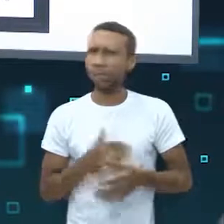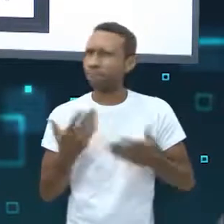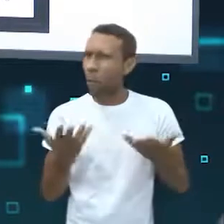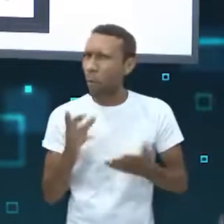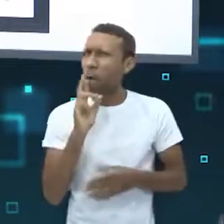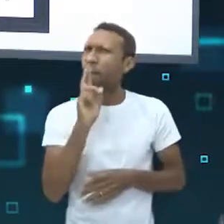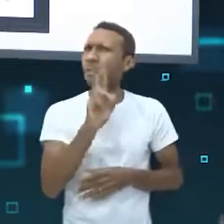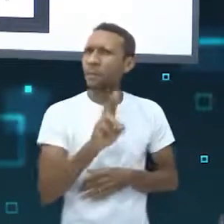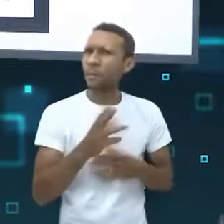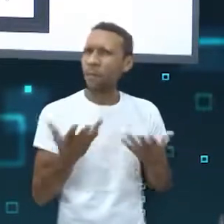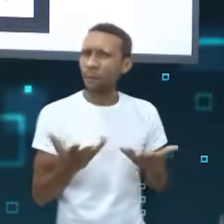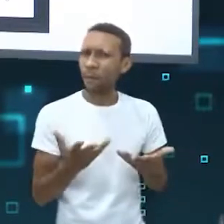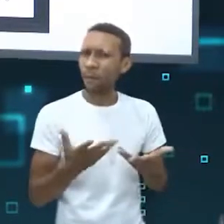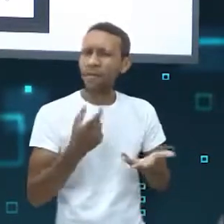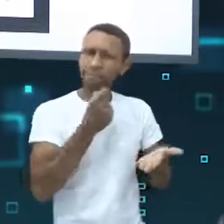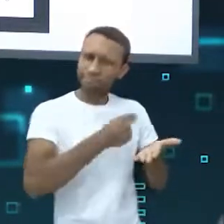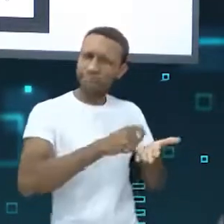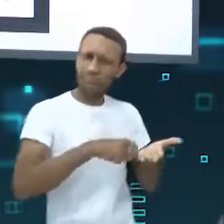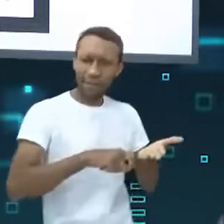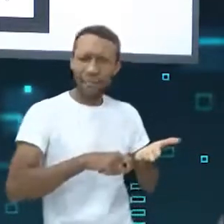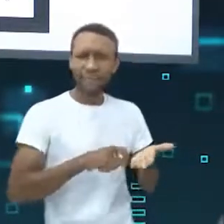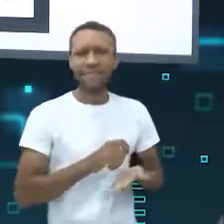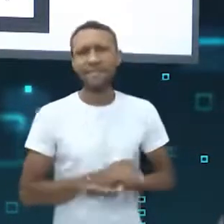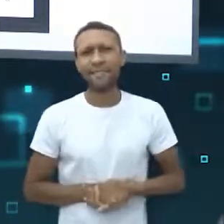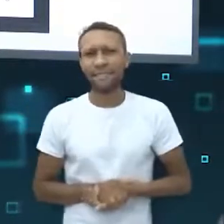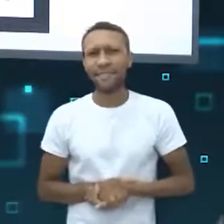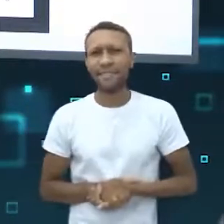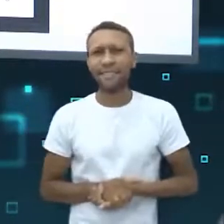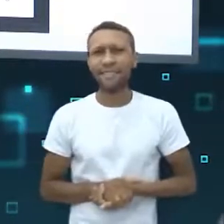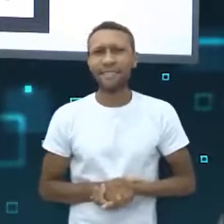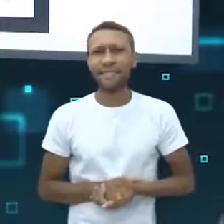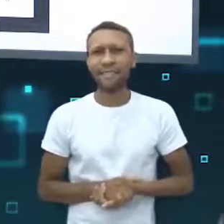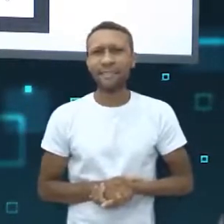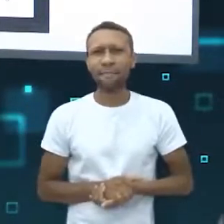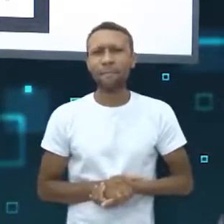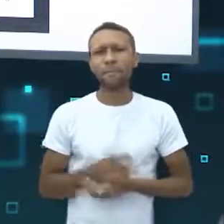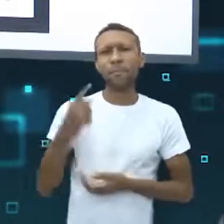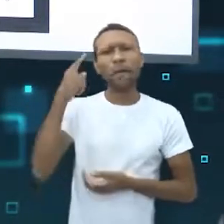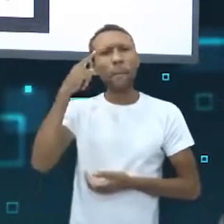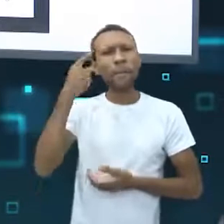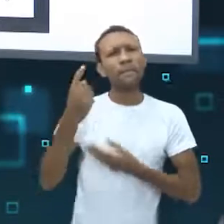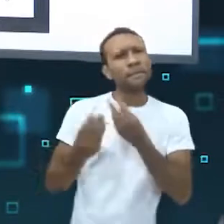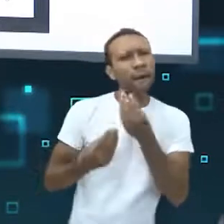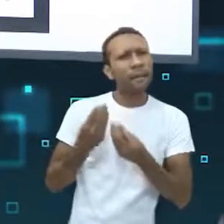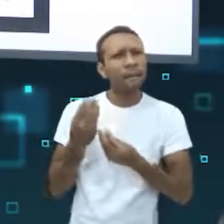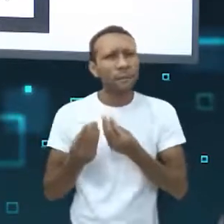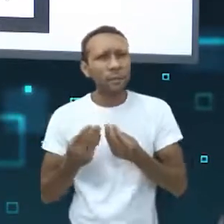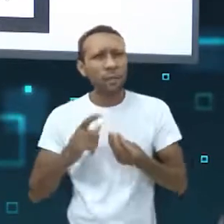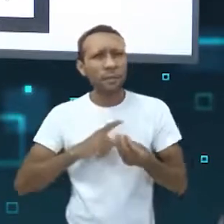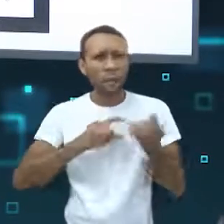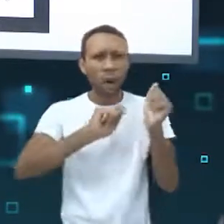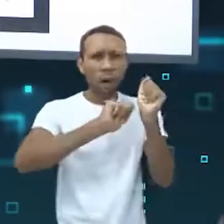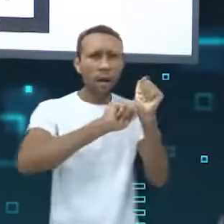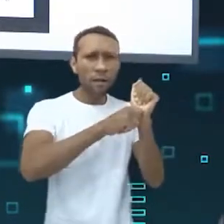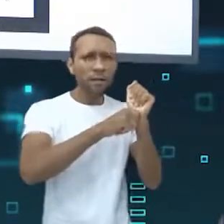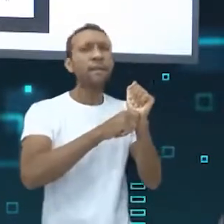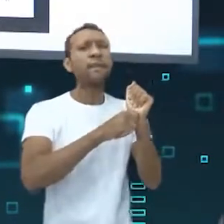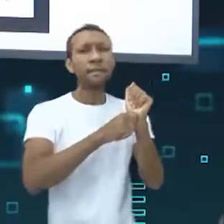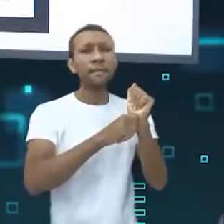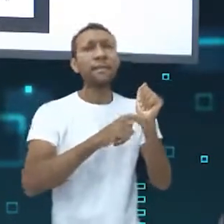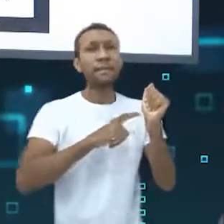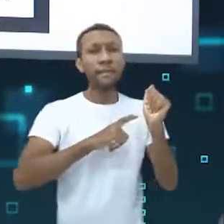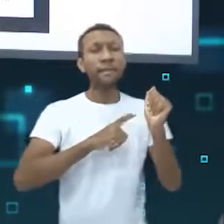Qual foi a sua resposta? Qual Anota no seu caderno. Para pensar um pouquinho sobre isso, a autenticação em dois